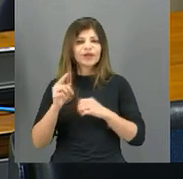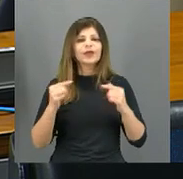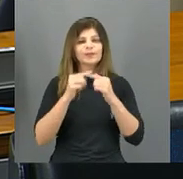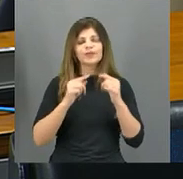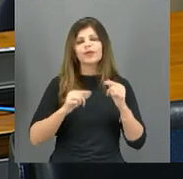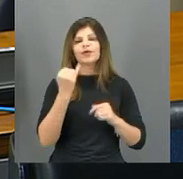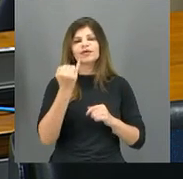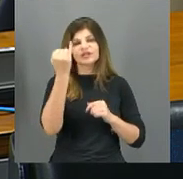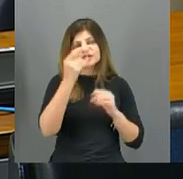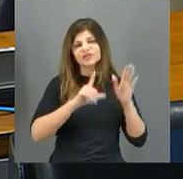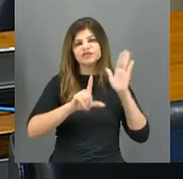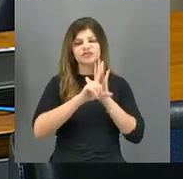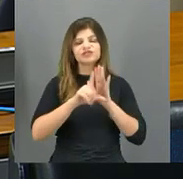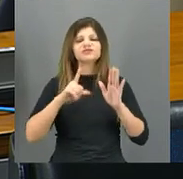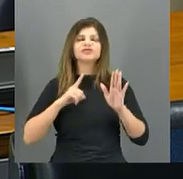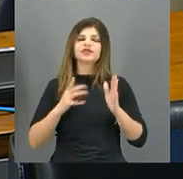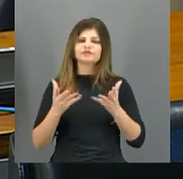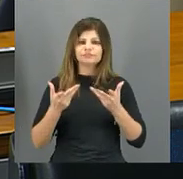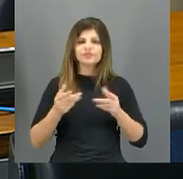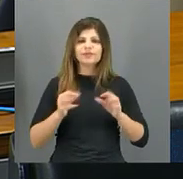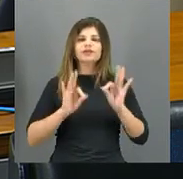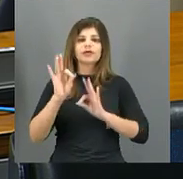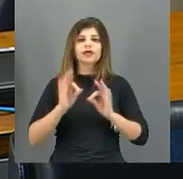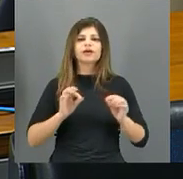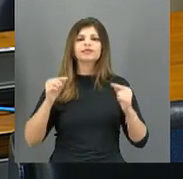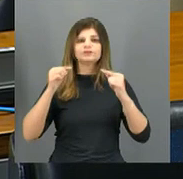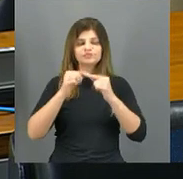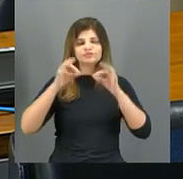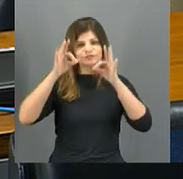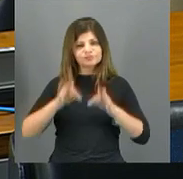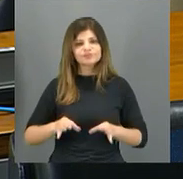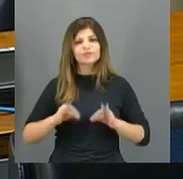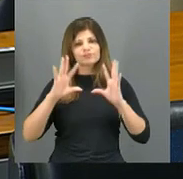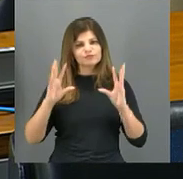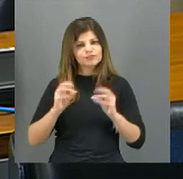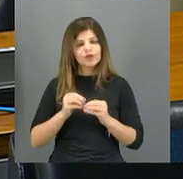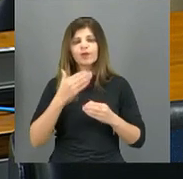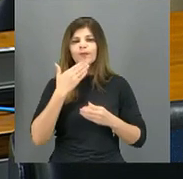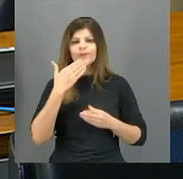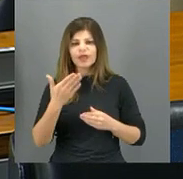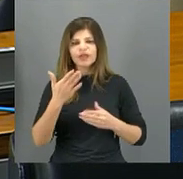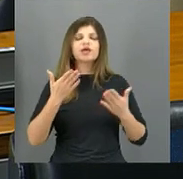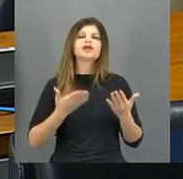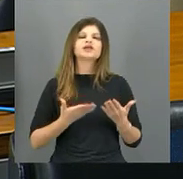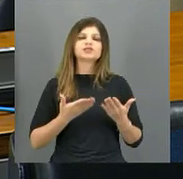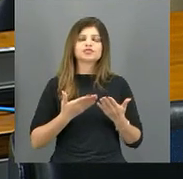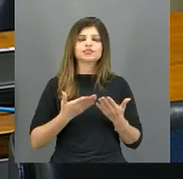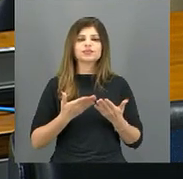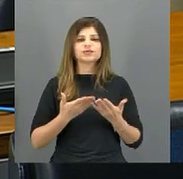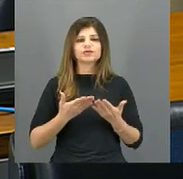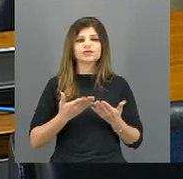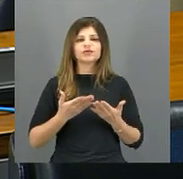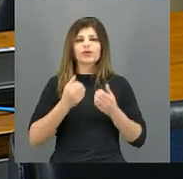aprimoramentos necessários para a sua correta aplicação. Isto posto é o presente para requerer o deferimento da realização